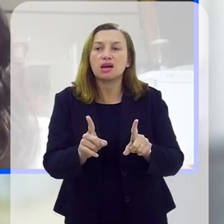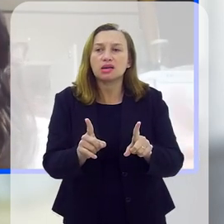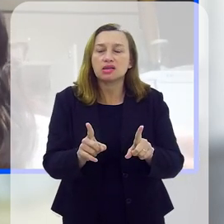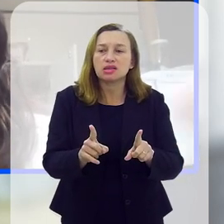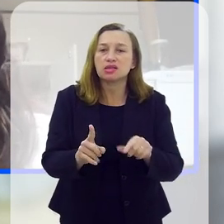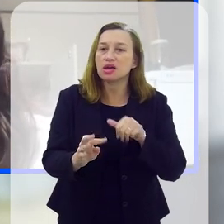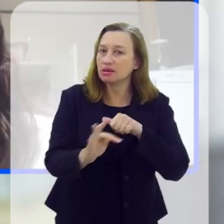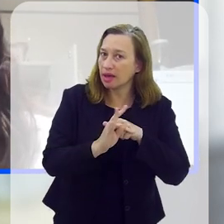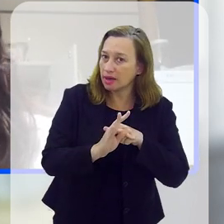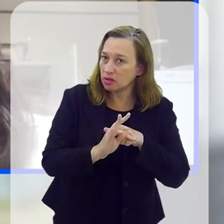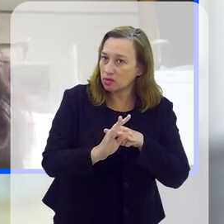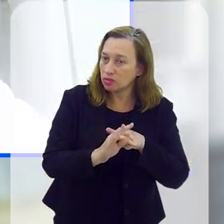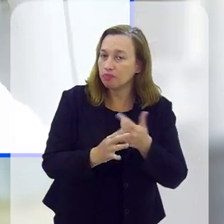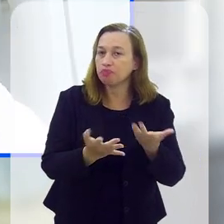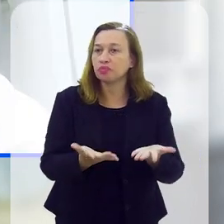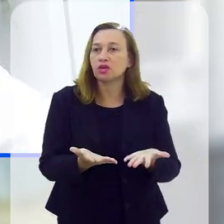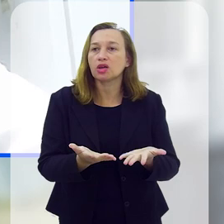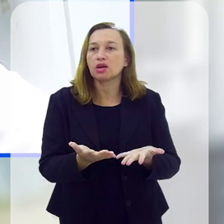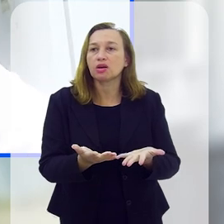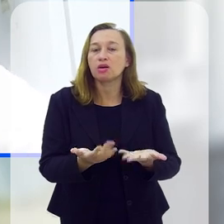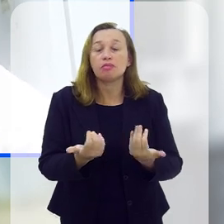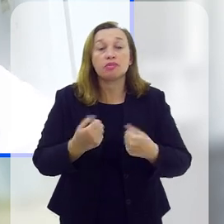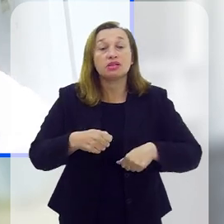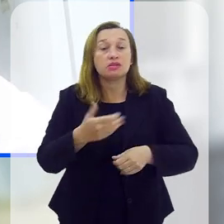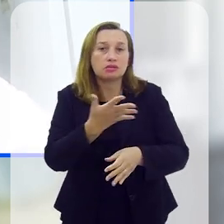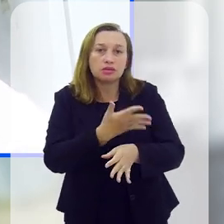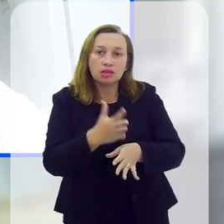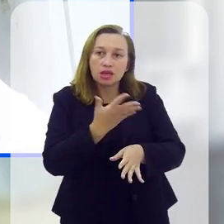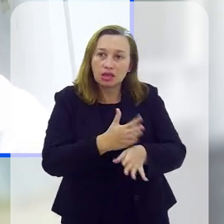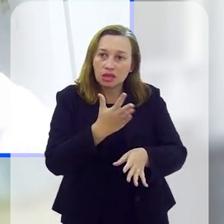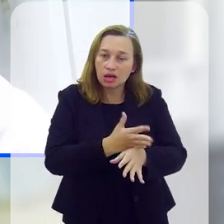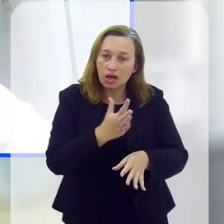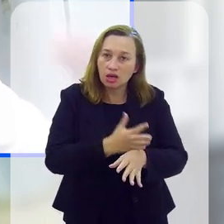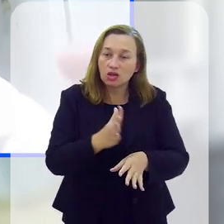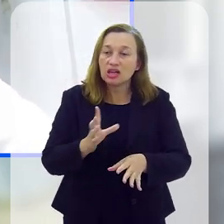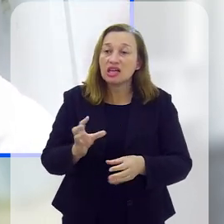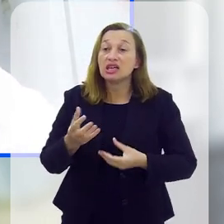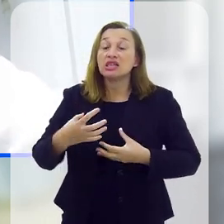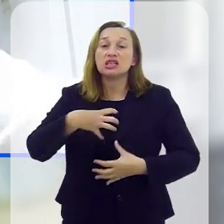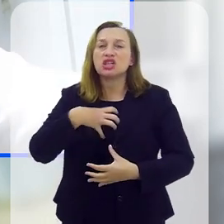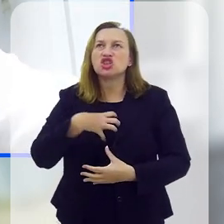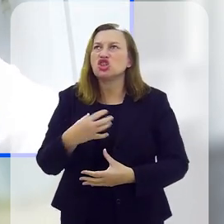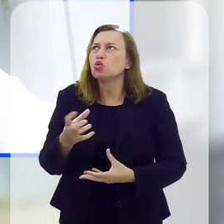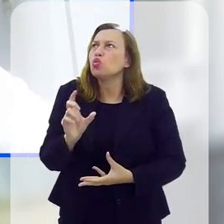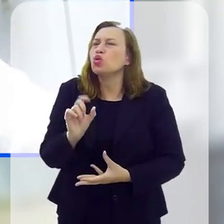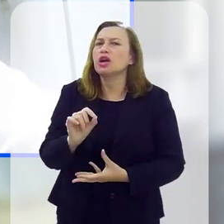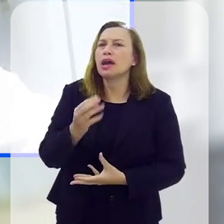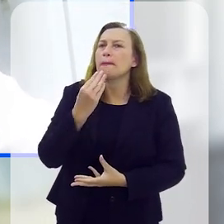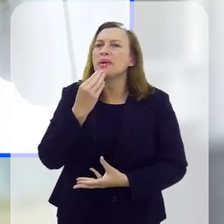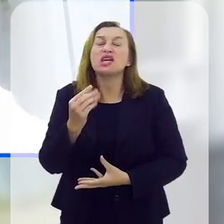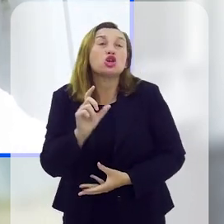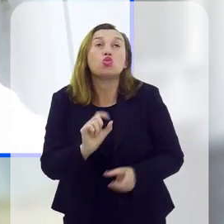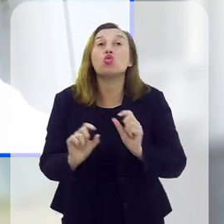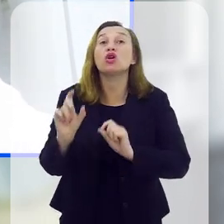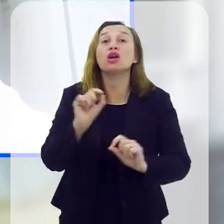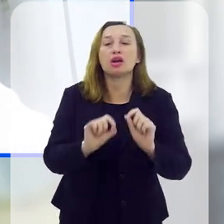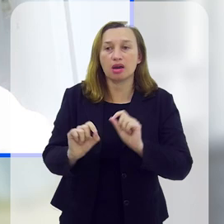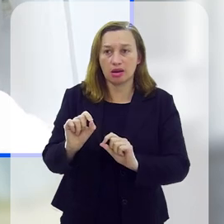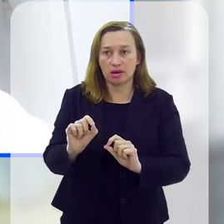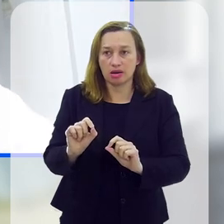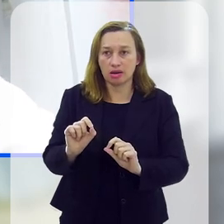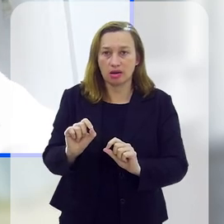de uma forma técnica. A gente deve ser treinado no sentido do que que nós temos que pedir a esse provedor,